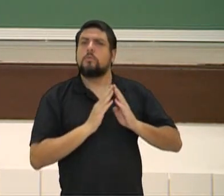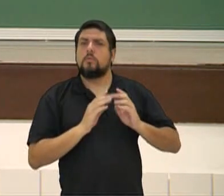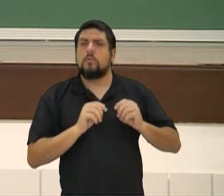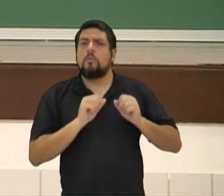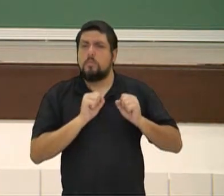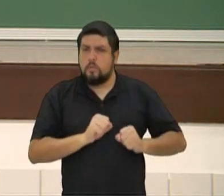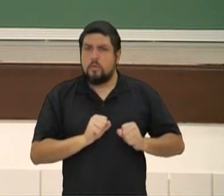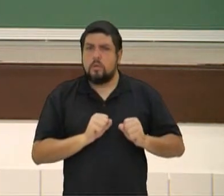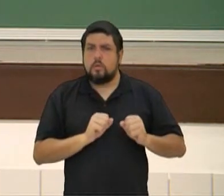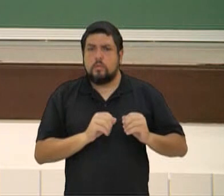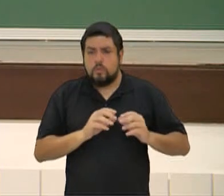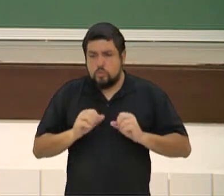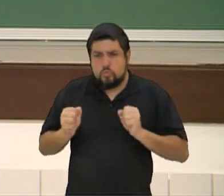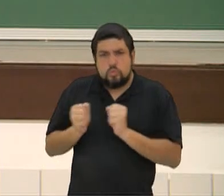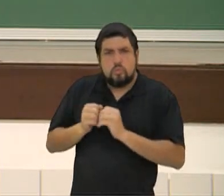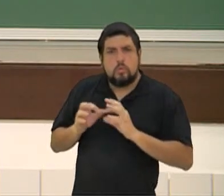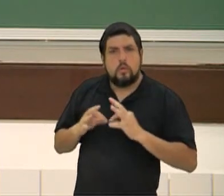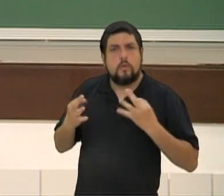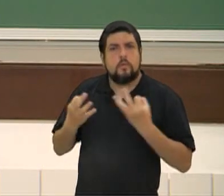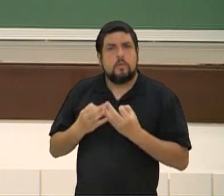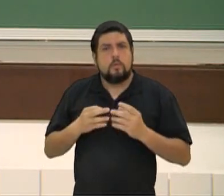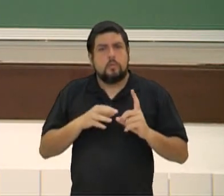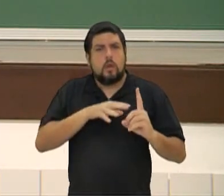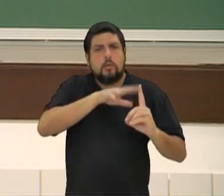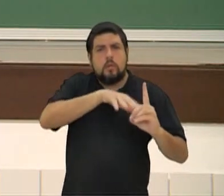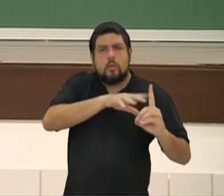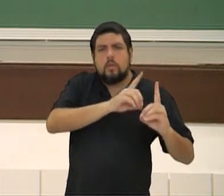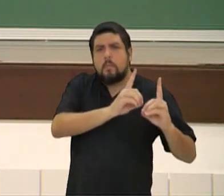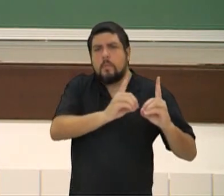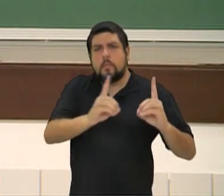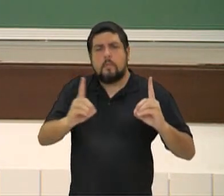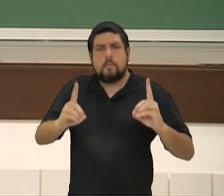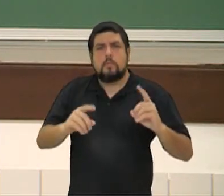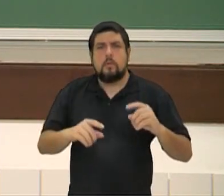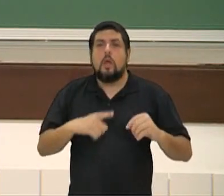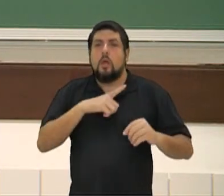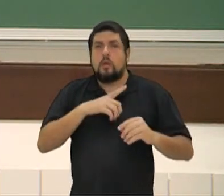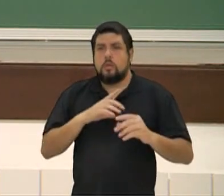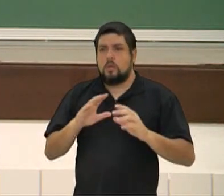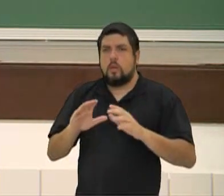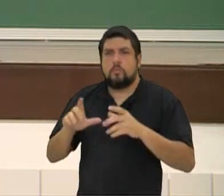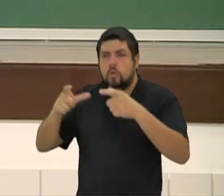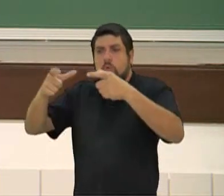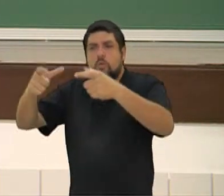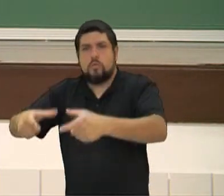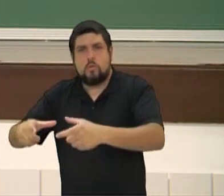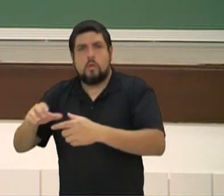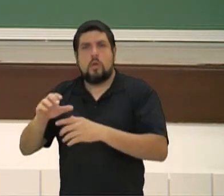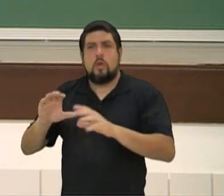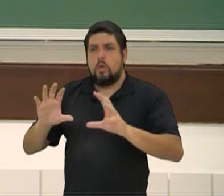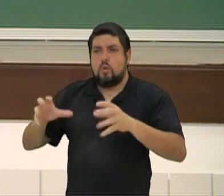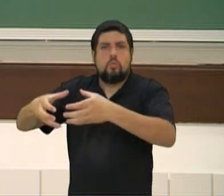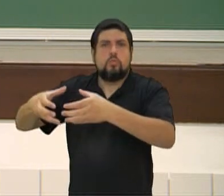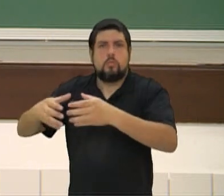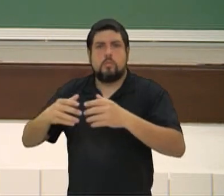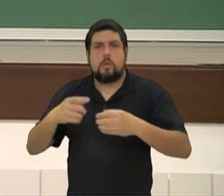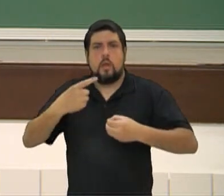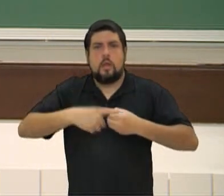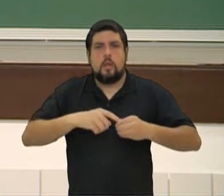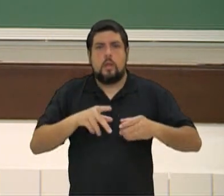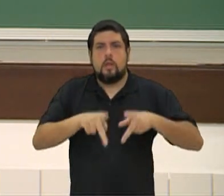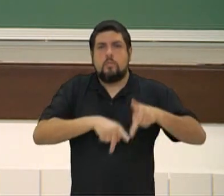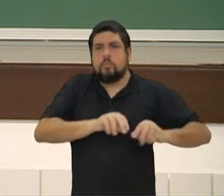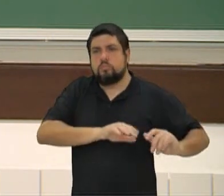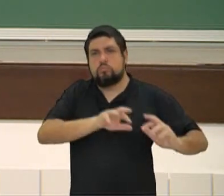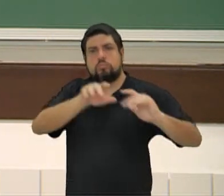seus deuses junto com a sua família, como também tinham os panteões cívicos, coletivos, da cidade. Então,